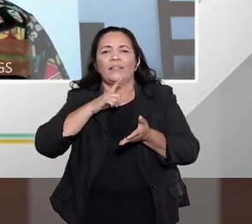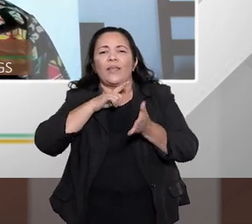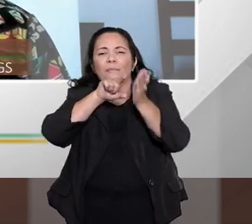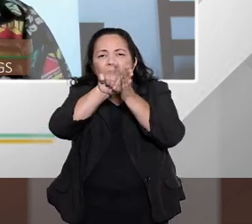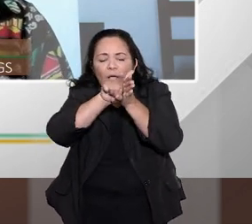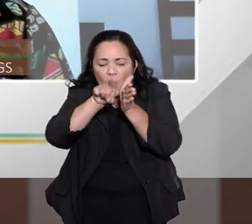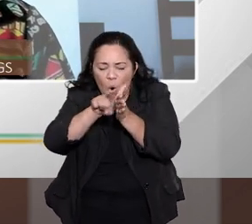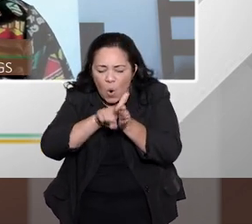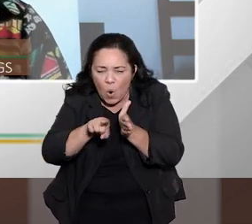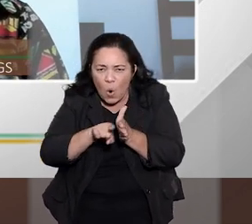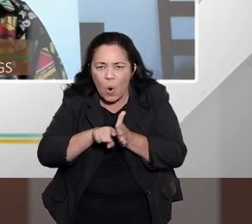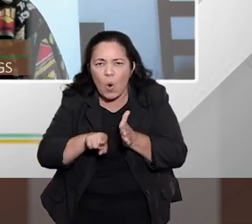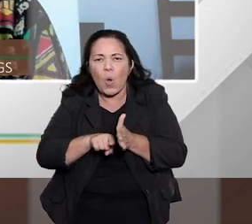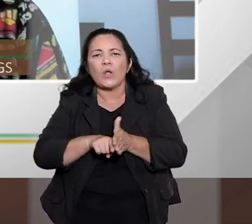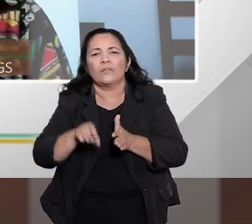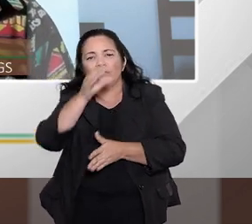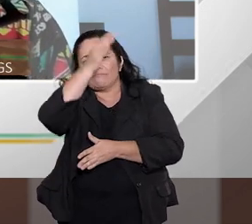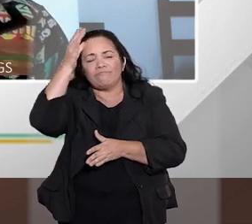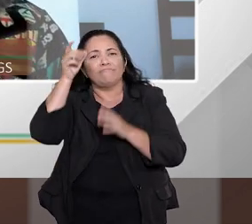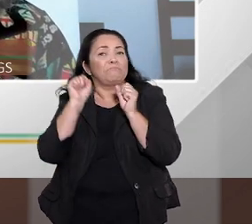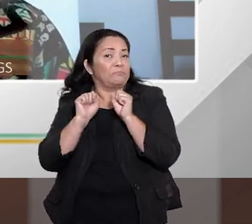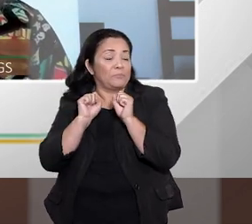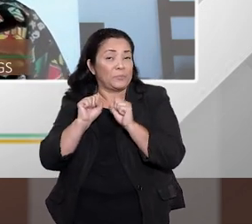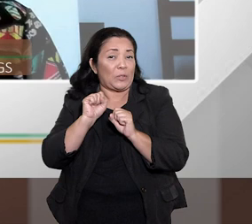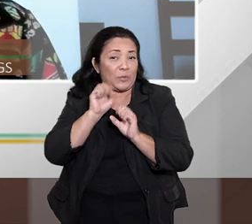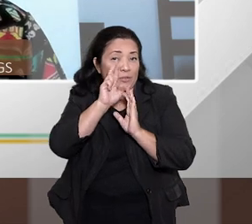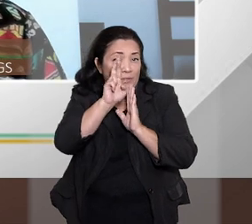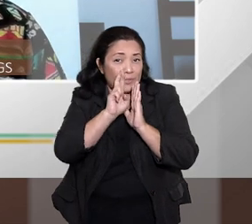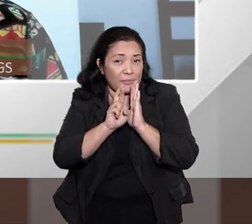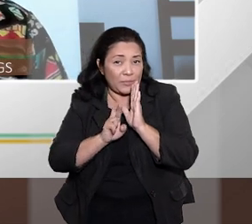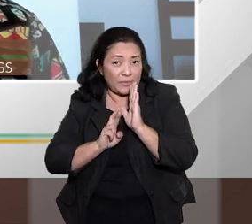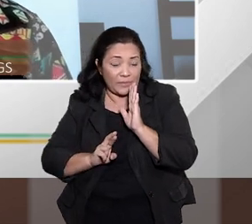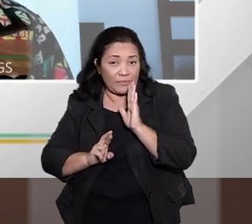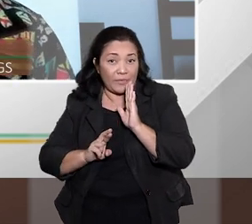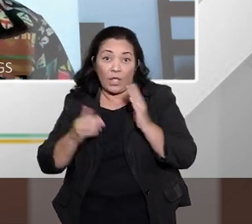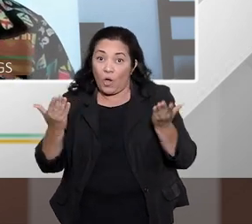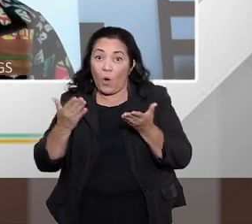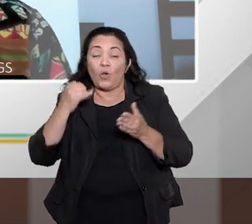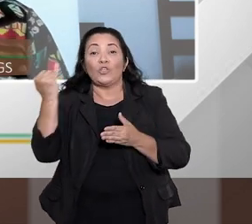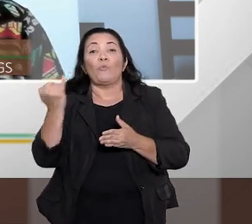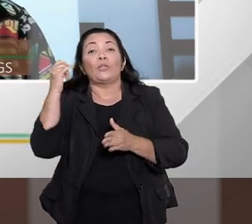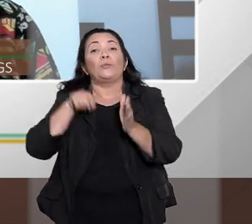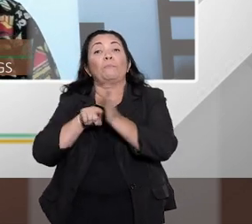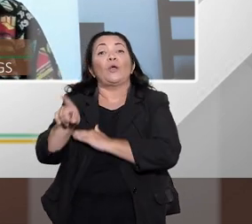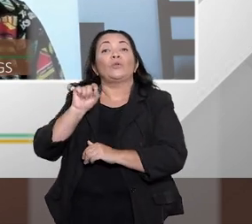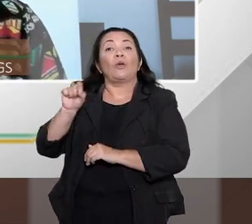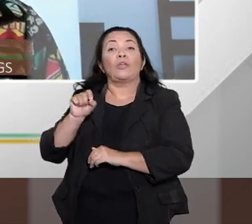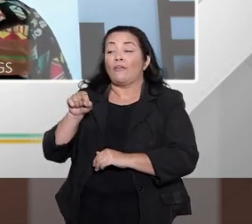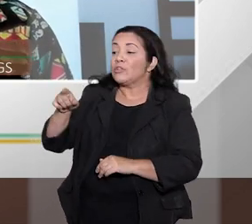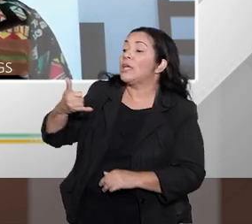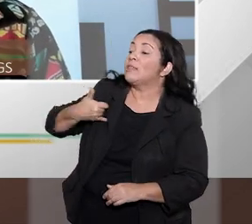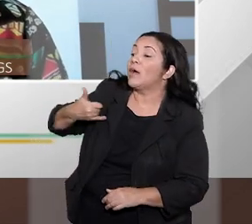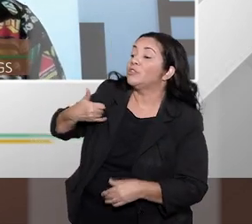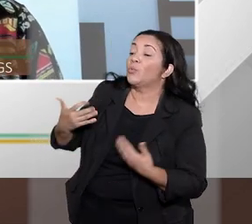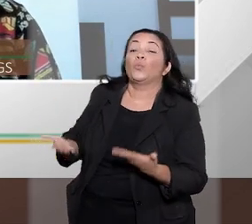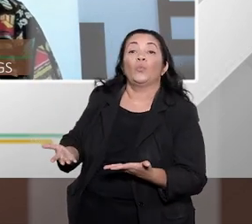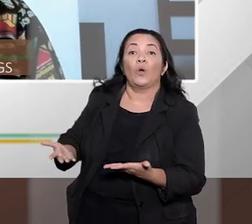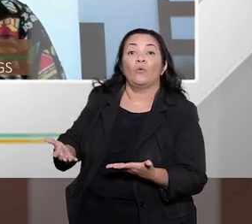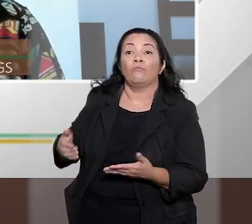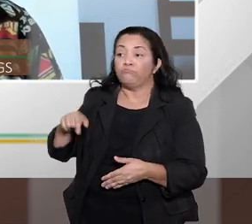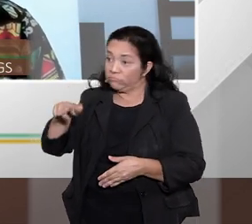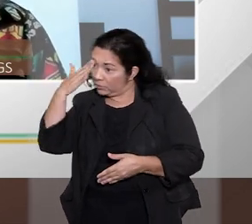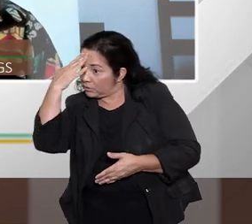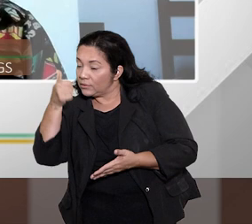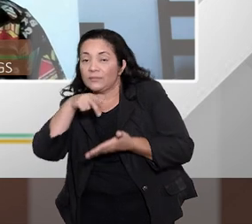com perguntas por exemplo agora é bastante importante perguntar a idade da pessoa se é analfabeto nós temos agora